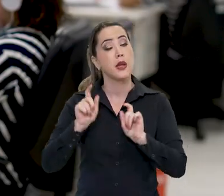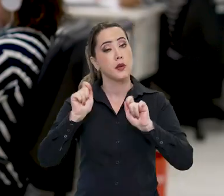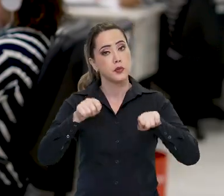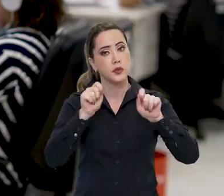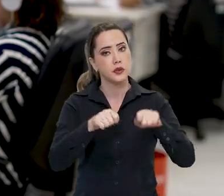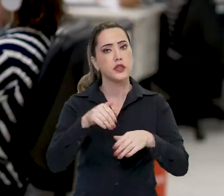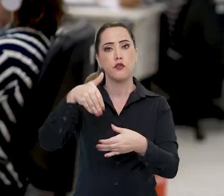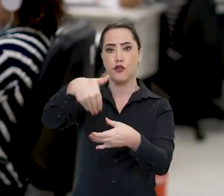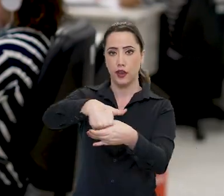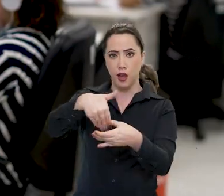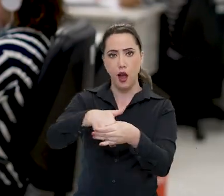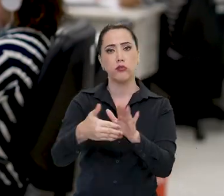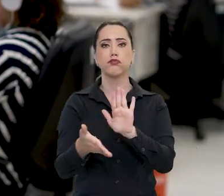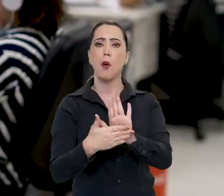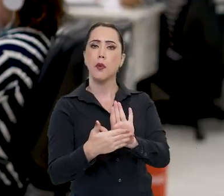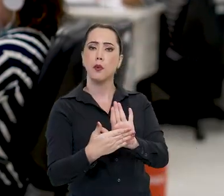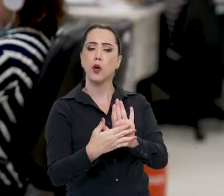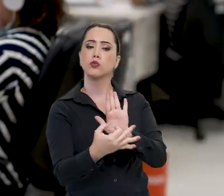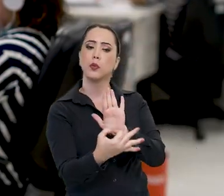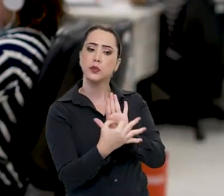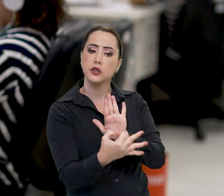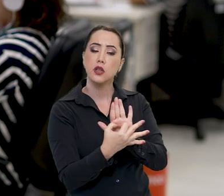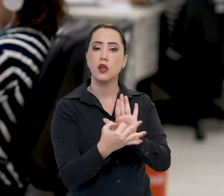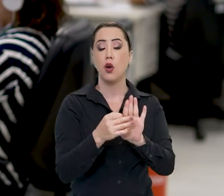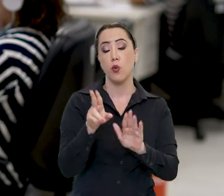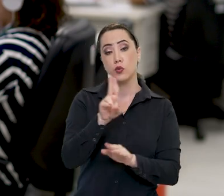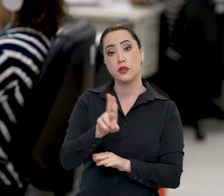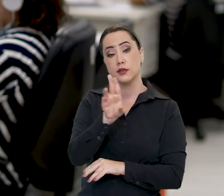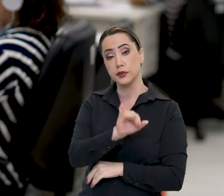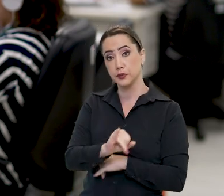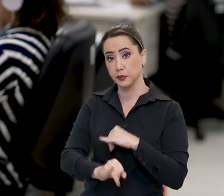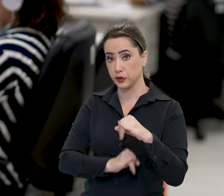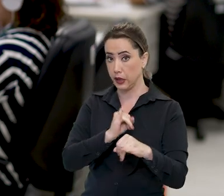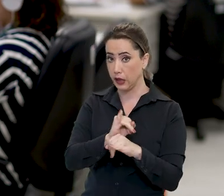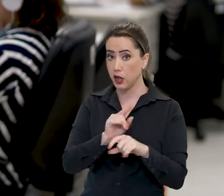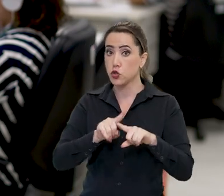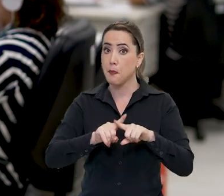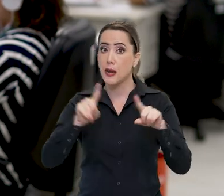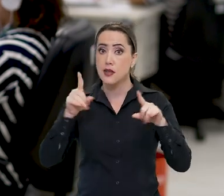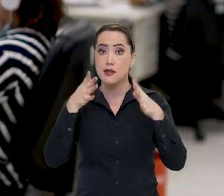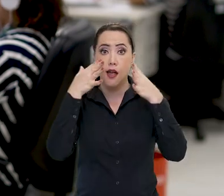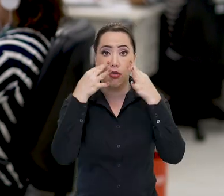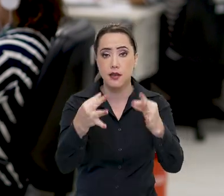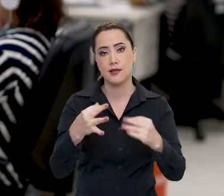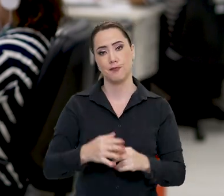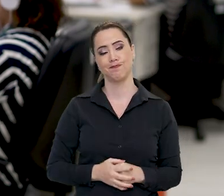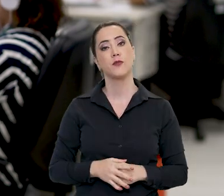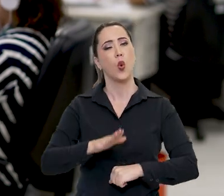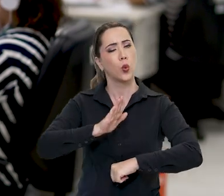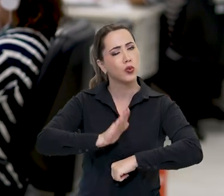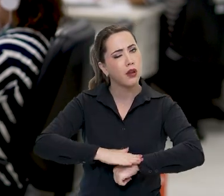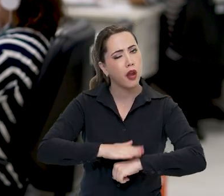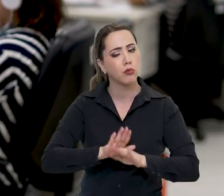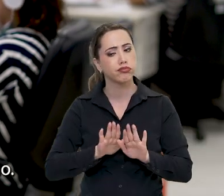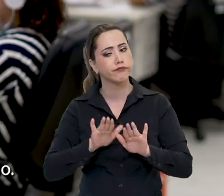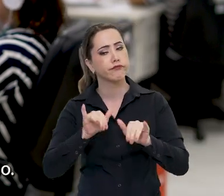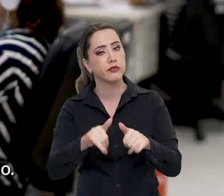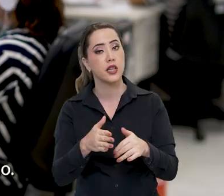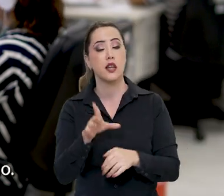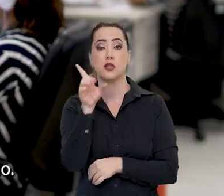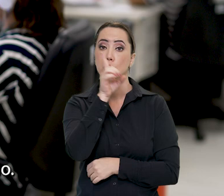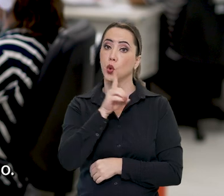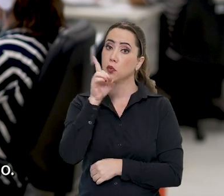Além disso, também é possível votar e propor políticas públicas pela internet. Mas atenção! O prazo para participar